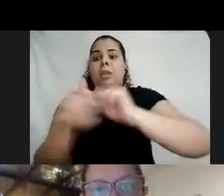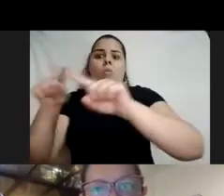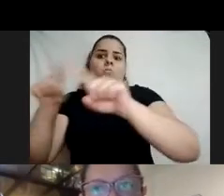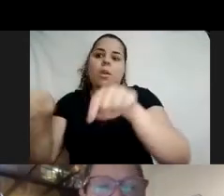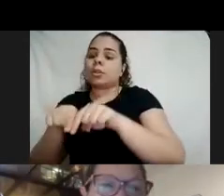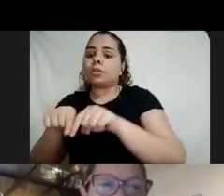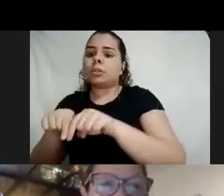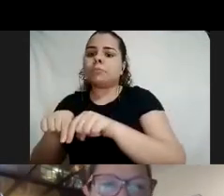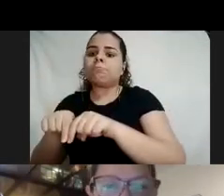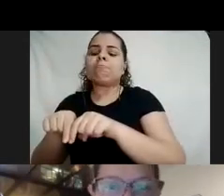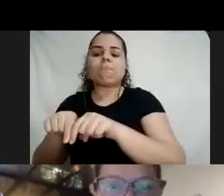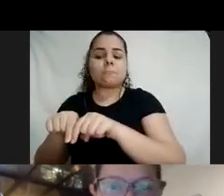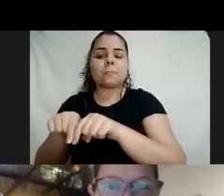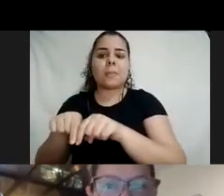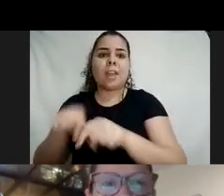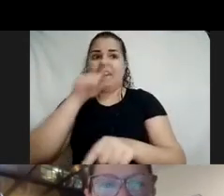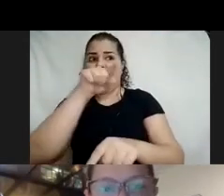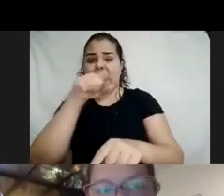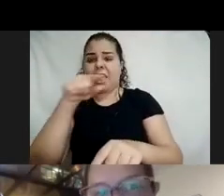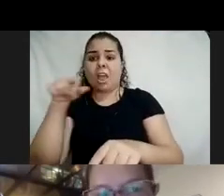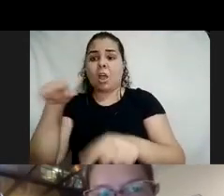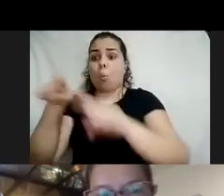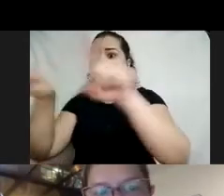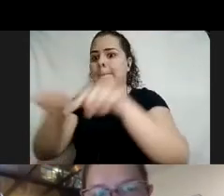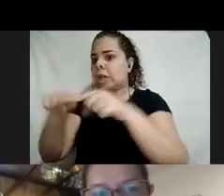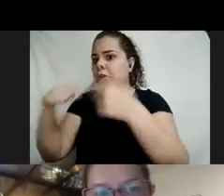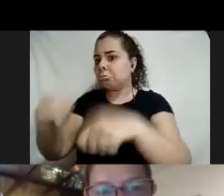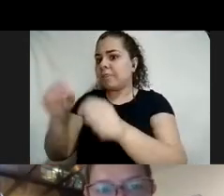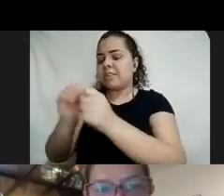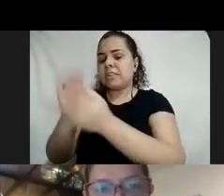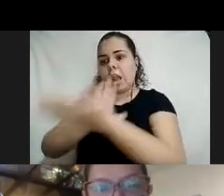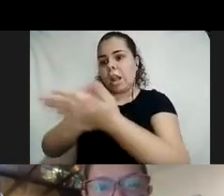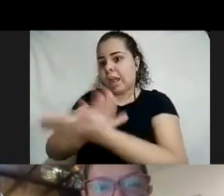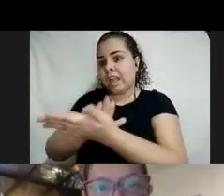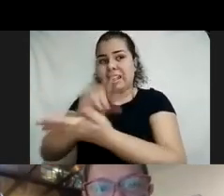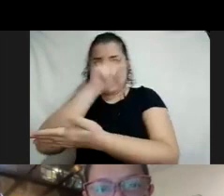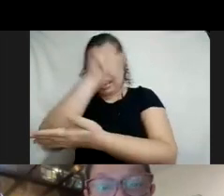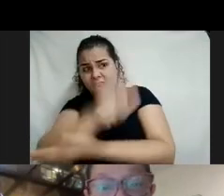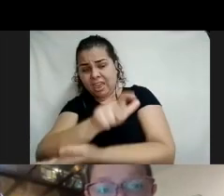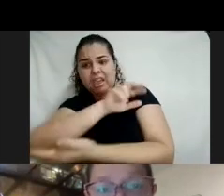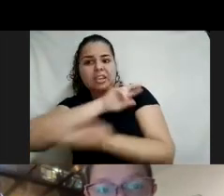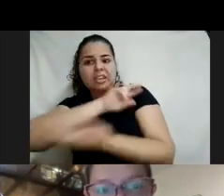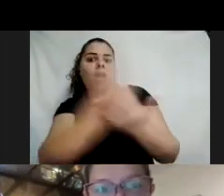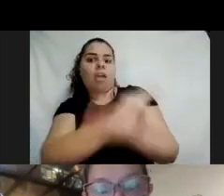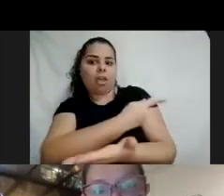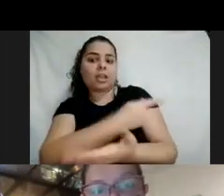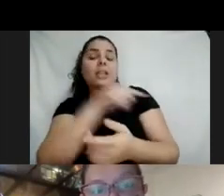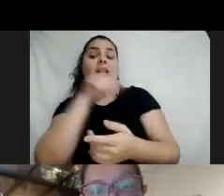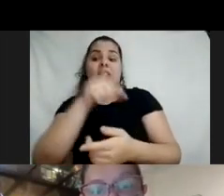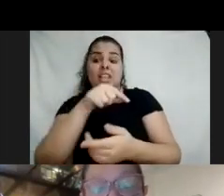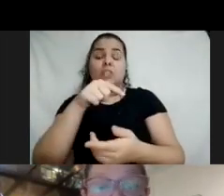e ela não precisa fazer nada, né? O errado é a pessoa com deficiência. A mesma coisa acontece muito nas escolas.